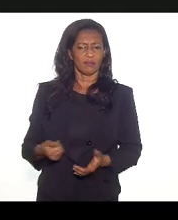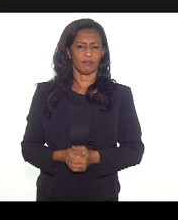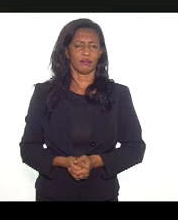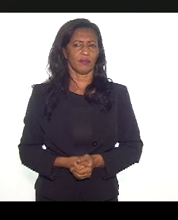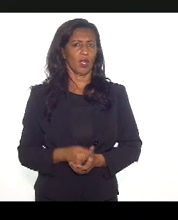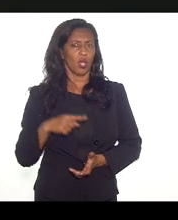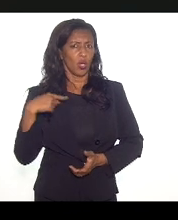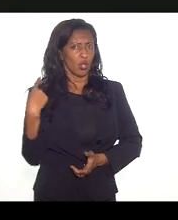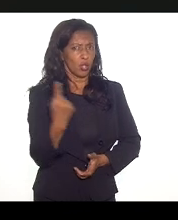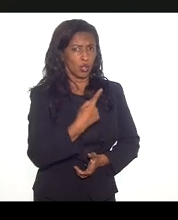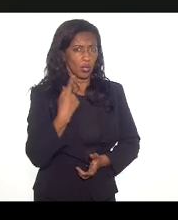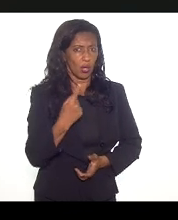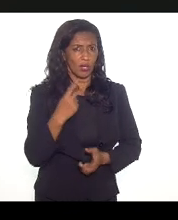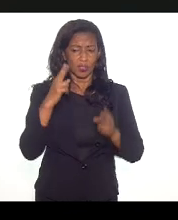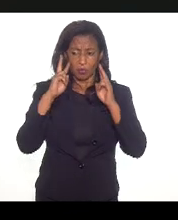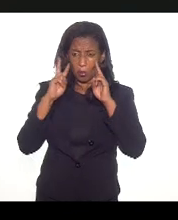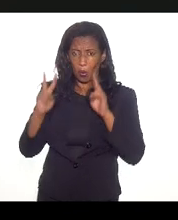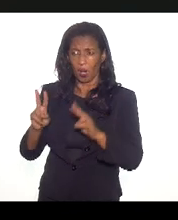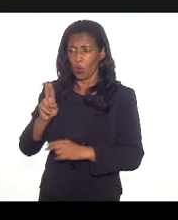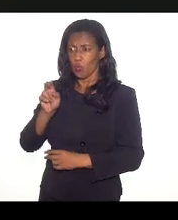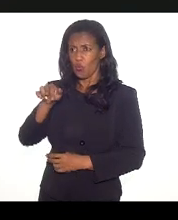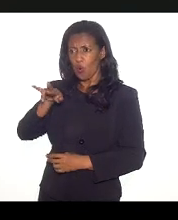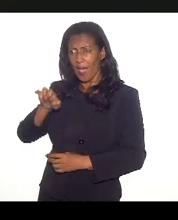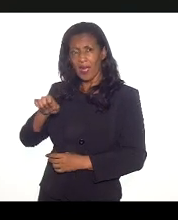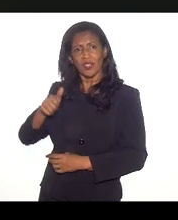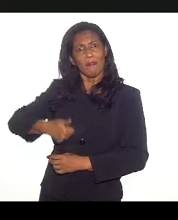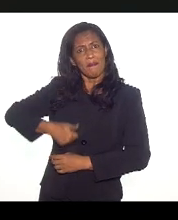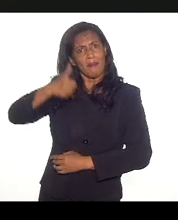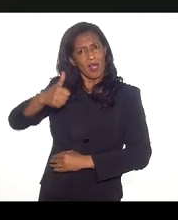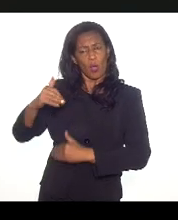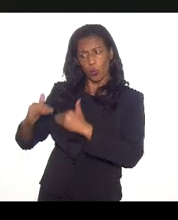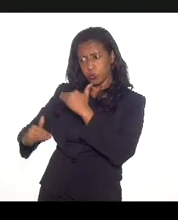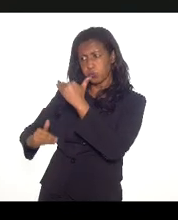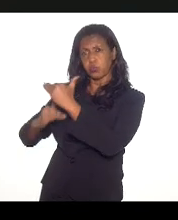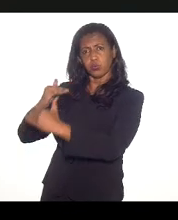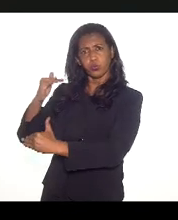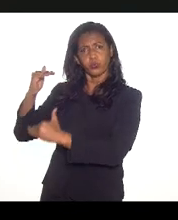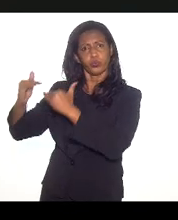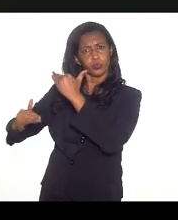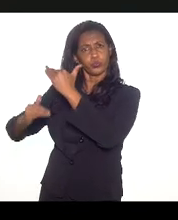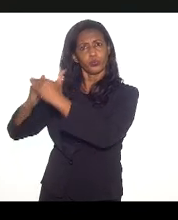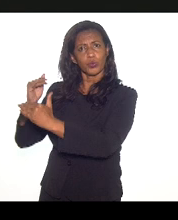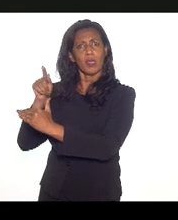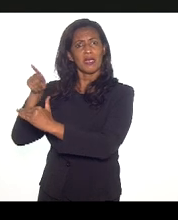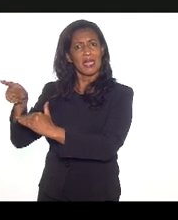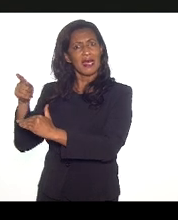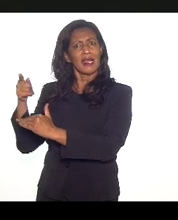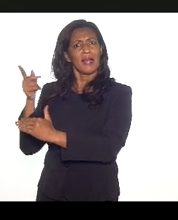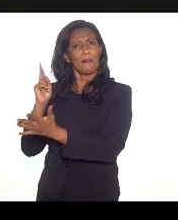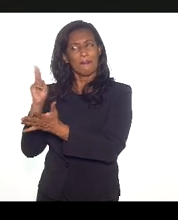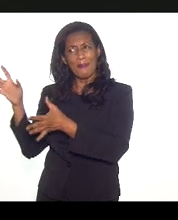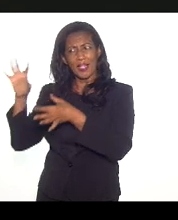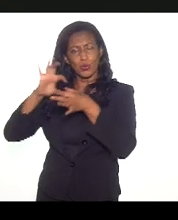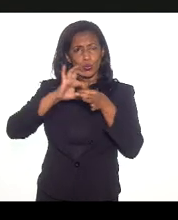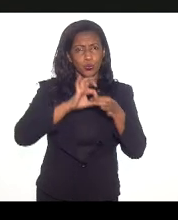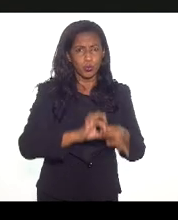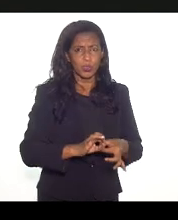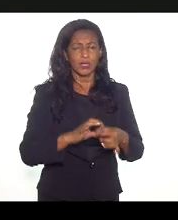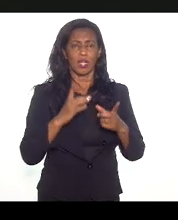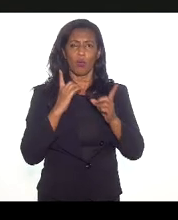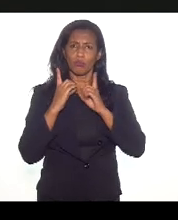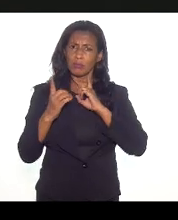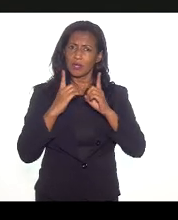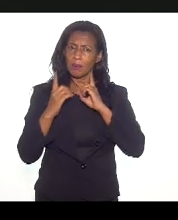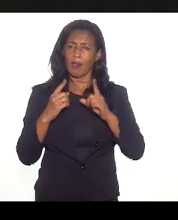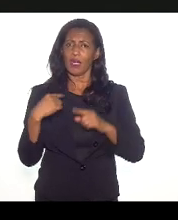é que, na verdade, a ERG cada vez seja melhor e ela está também cada vez mais integrada com o debate regional, nós temos membros